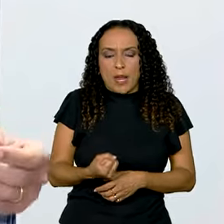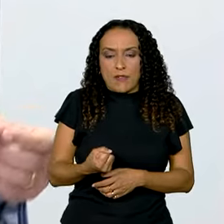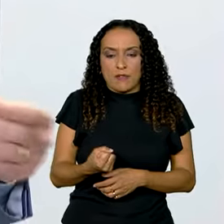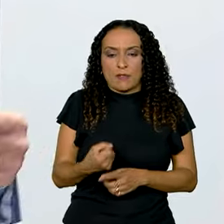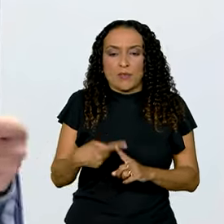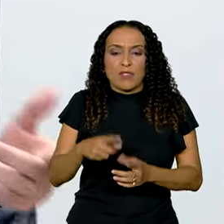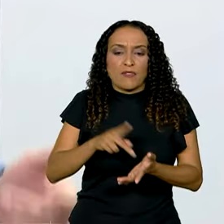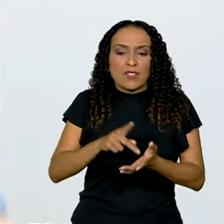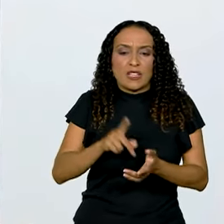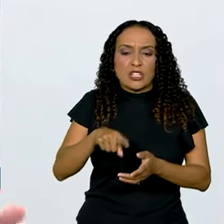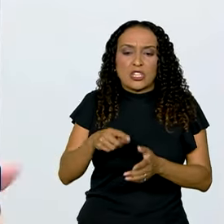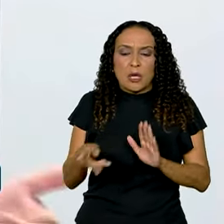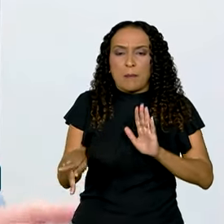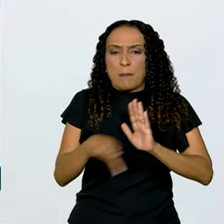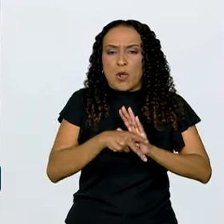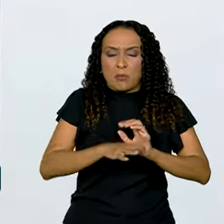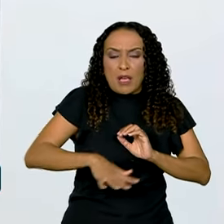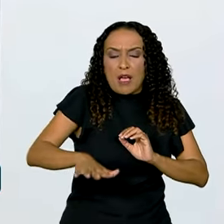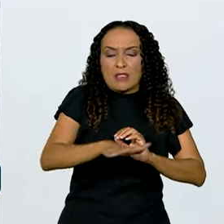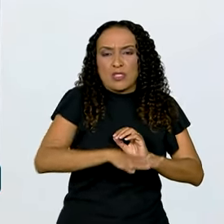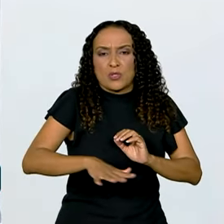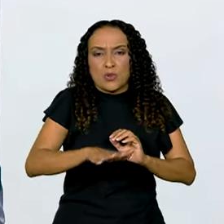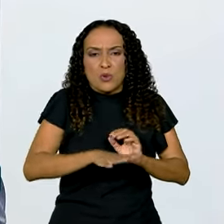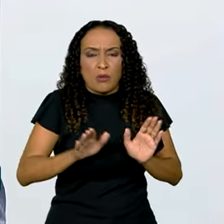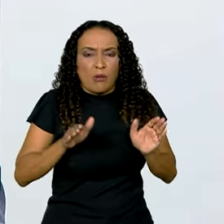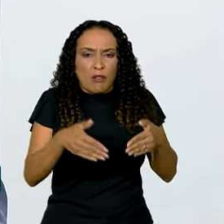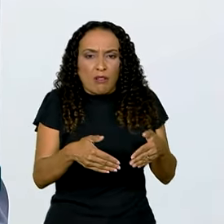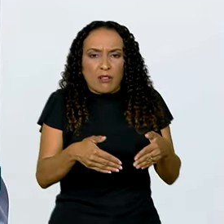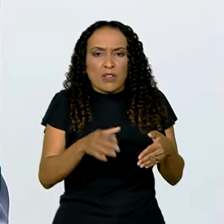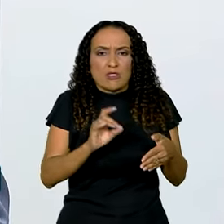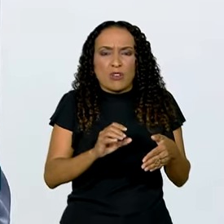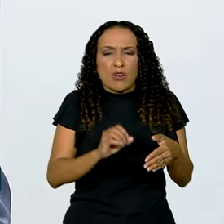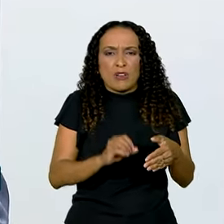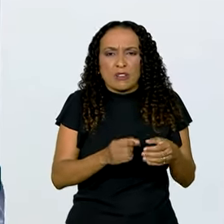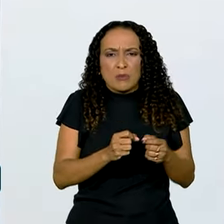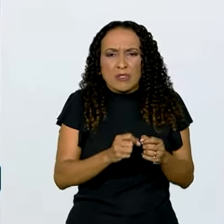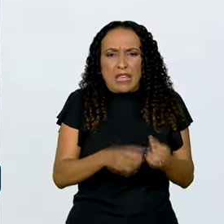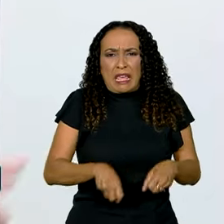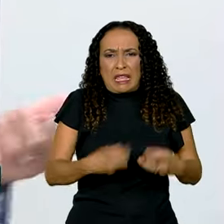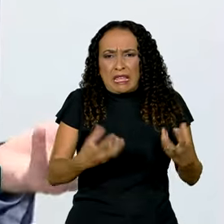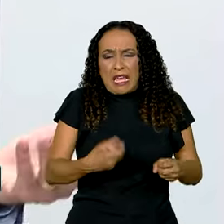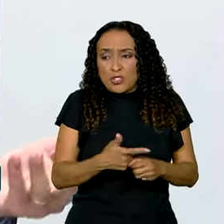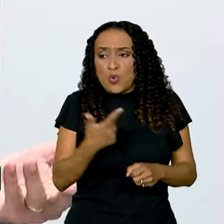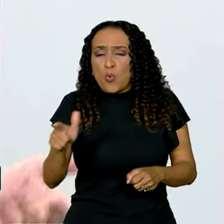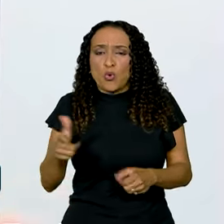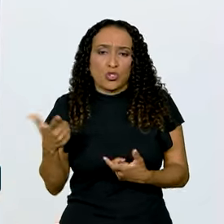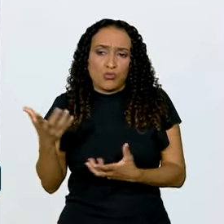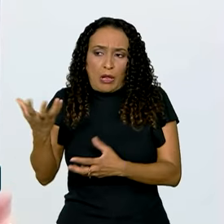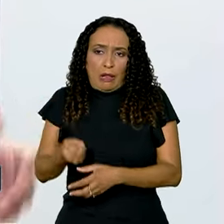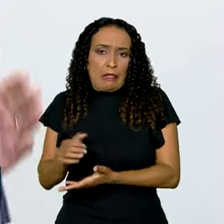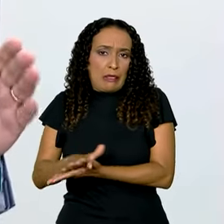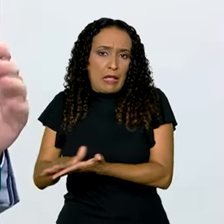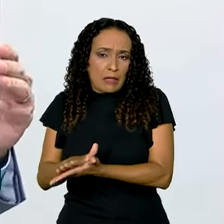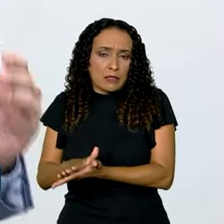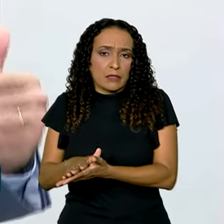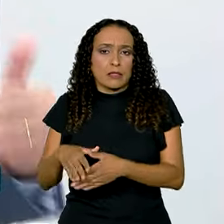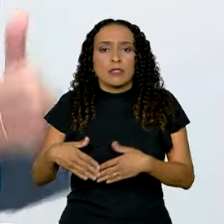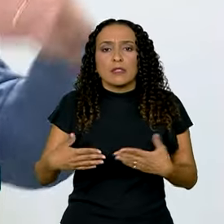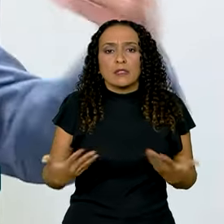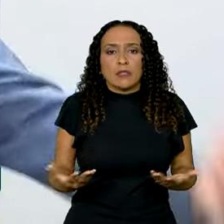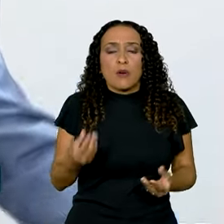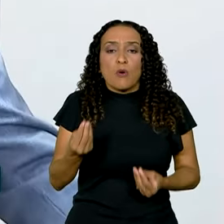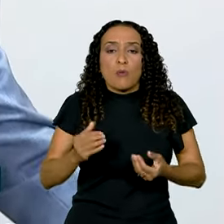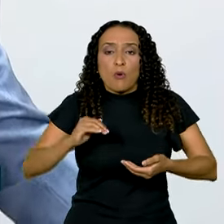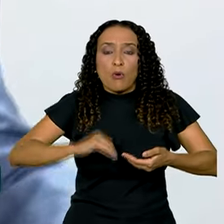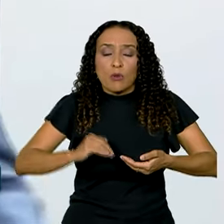verdade, é restrito a setores que acabam onerando todos os outros que não são beneficiados. Então, como